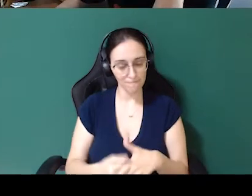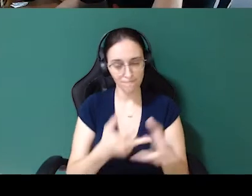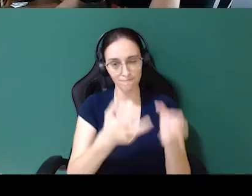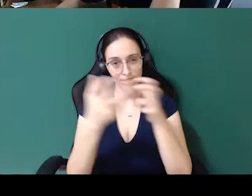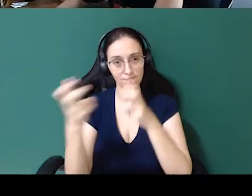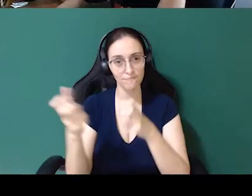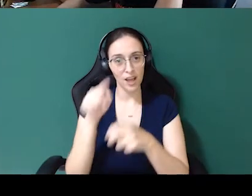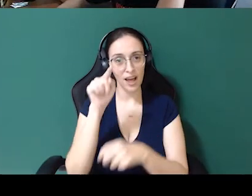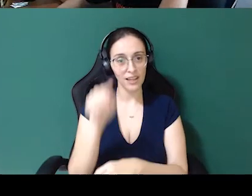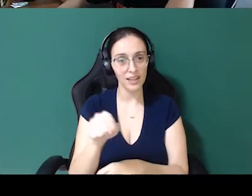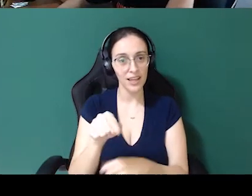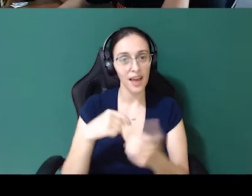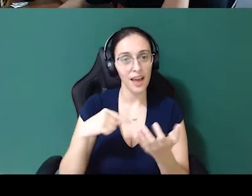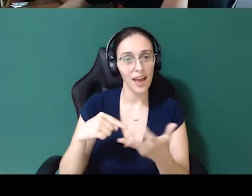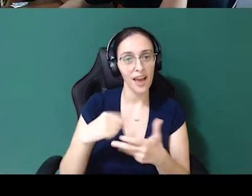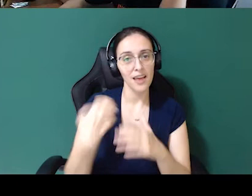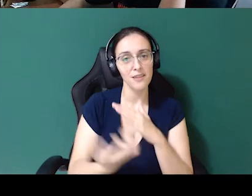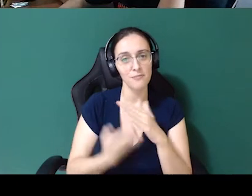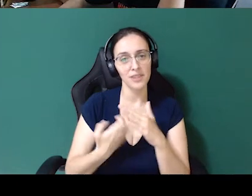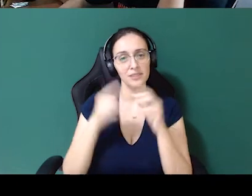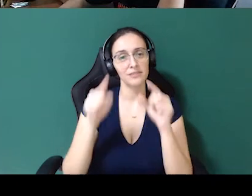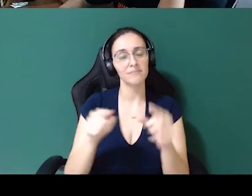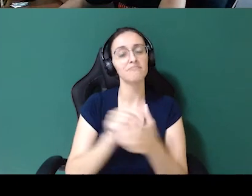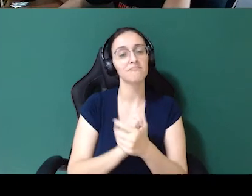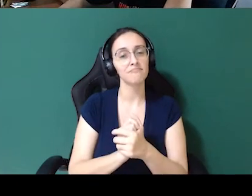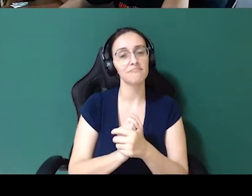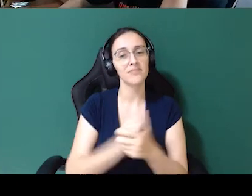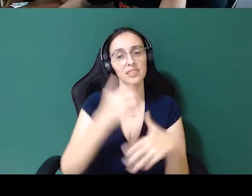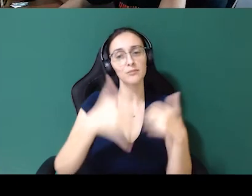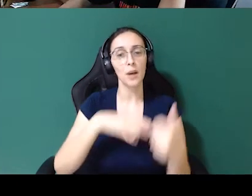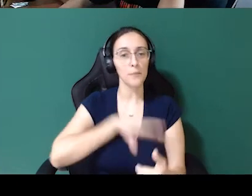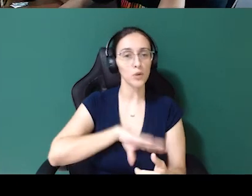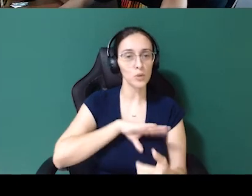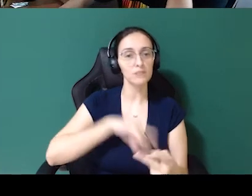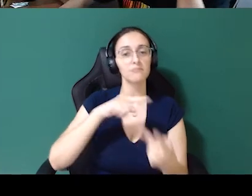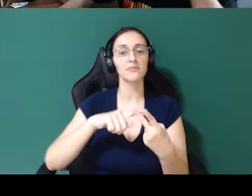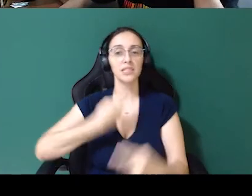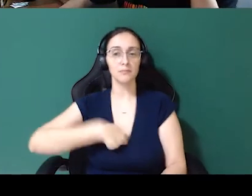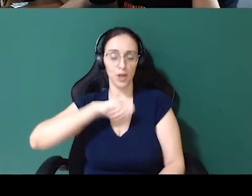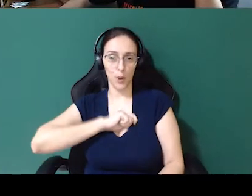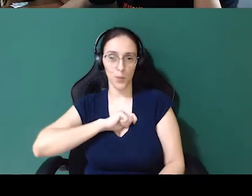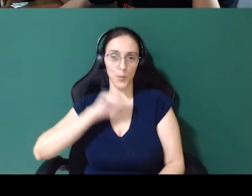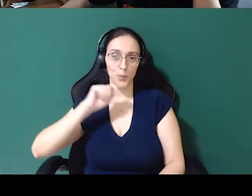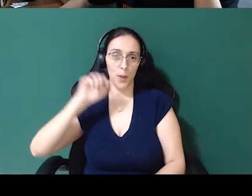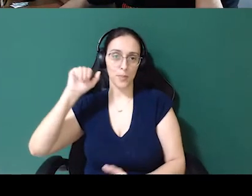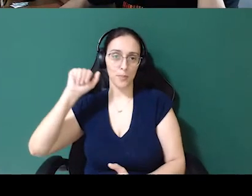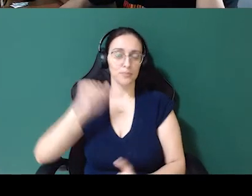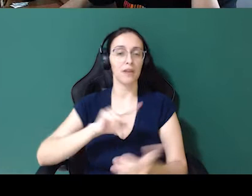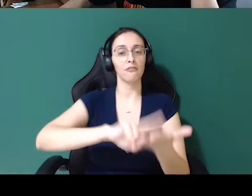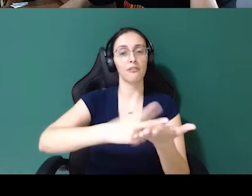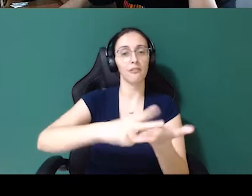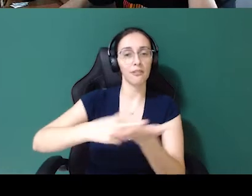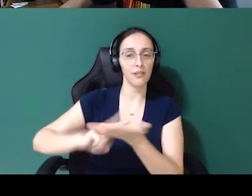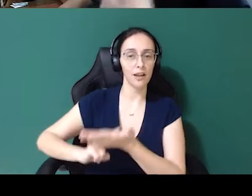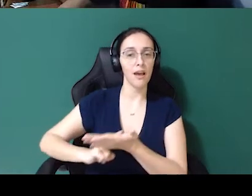AgriSmart. A AgriSmart é uma empresa que tem pessoas que falam português e que falam espanhol. Aí a gente precisou traduzir para